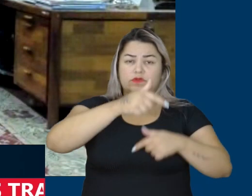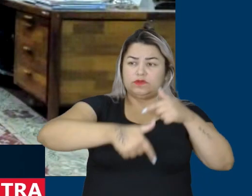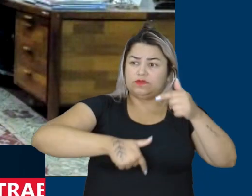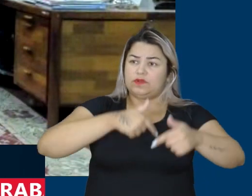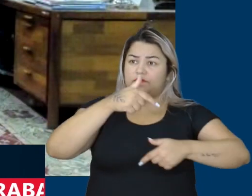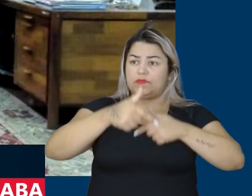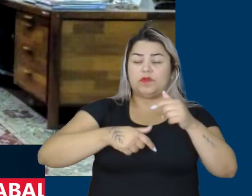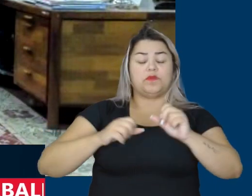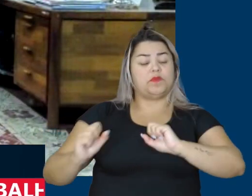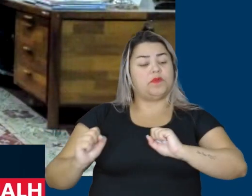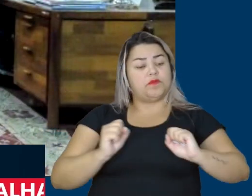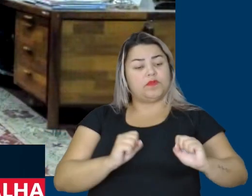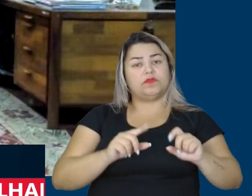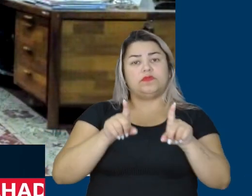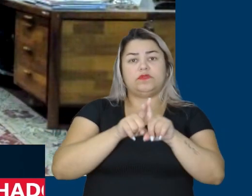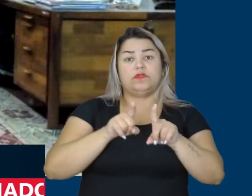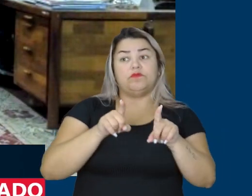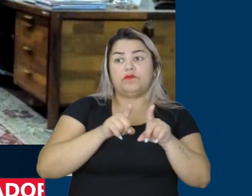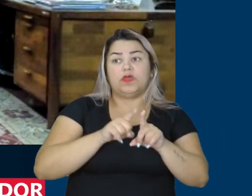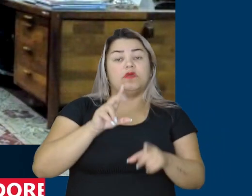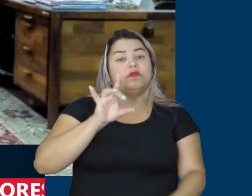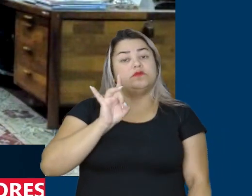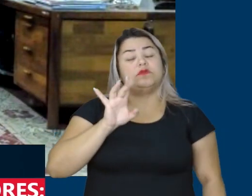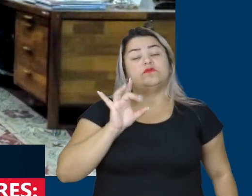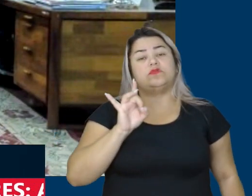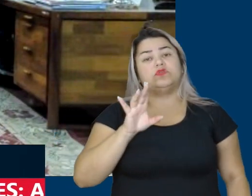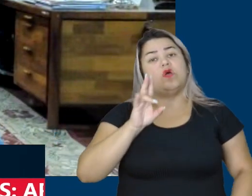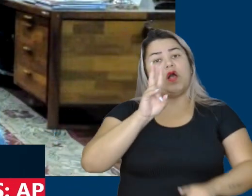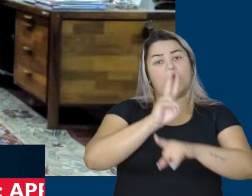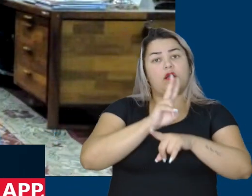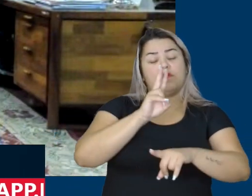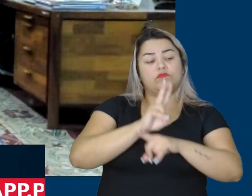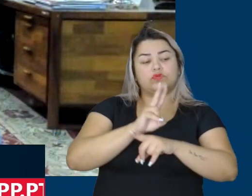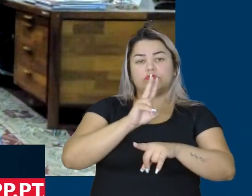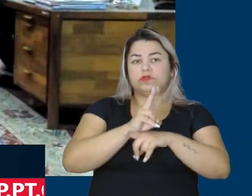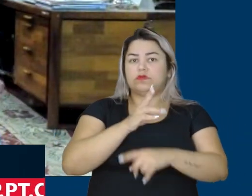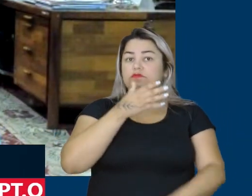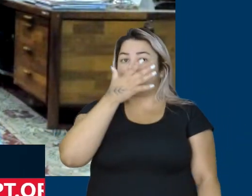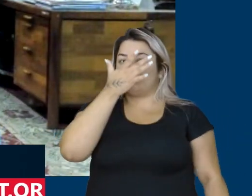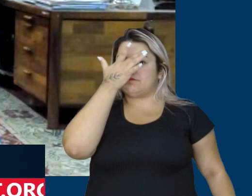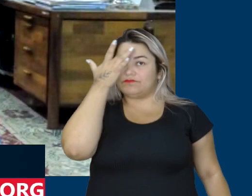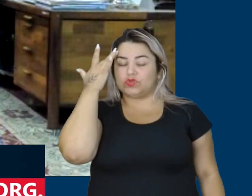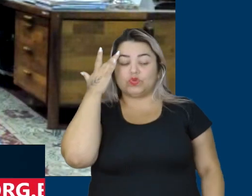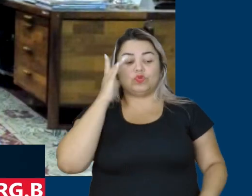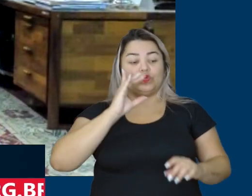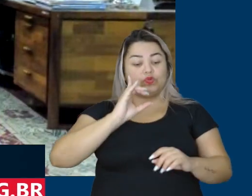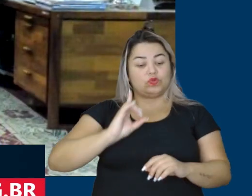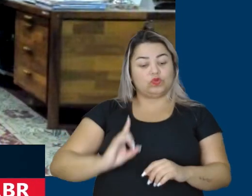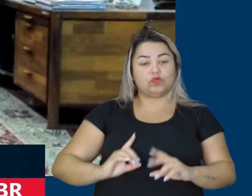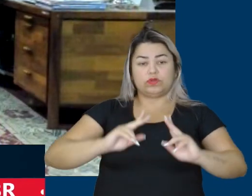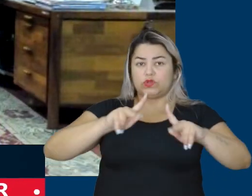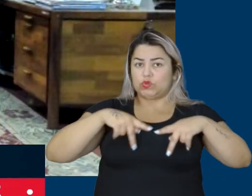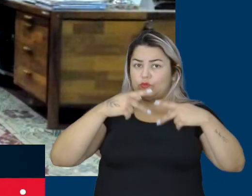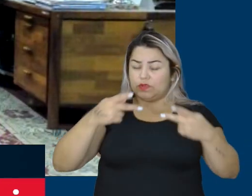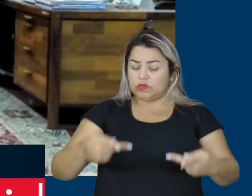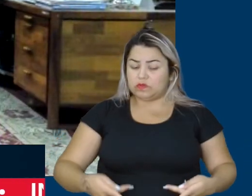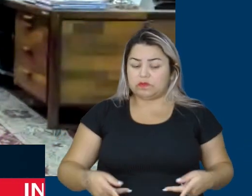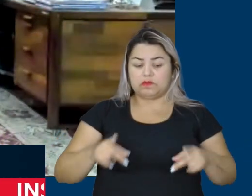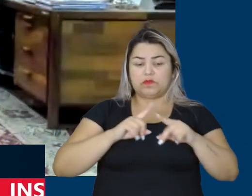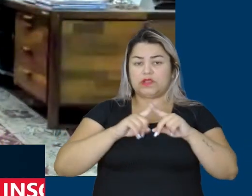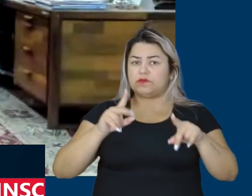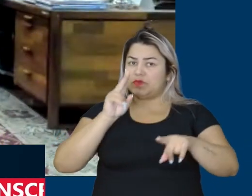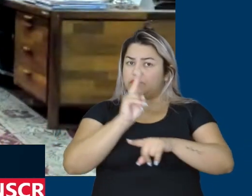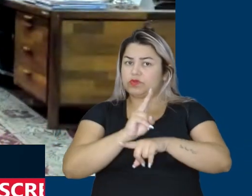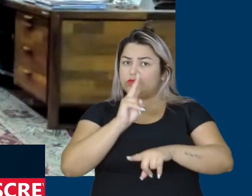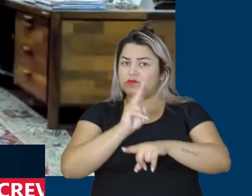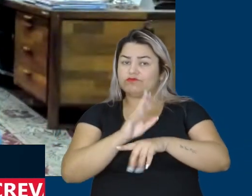para poder, inclusive, não somente a proteção das pessoas, dos seus direitos, dos direitos humanos, mas também proteger